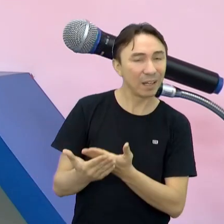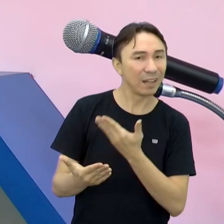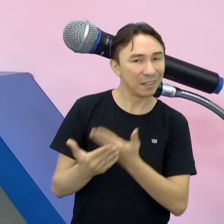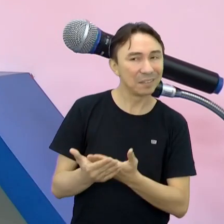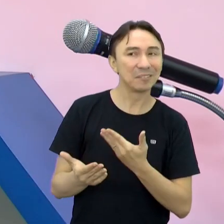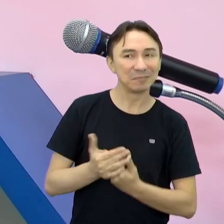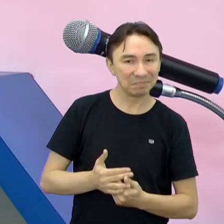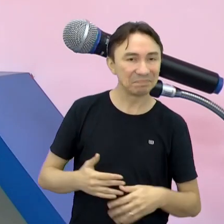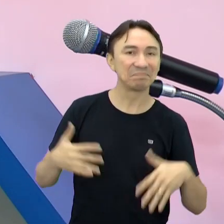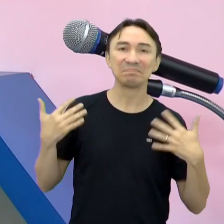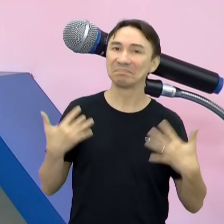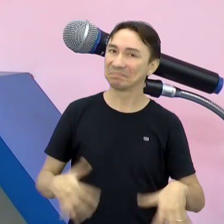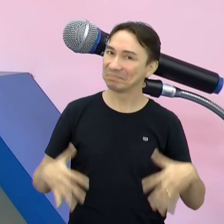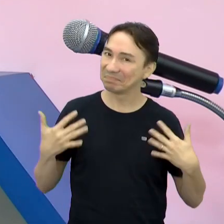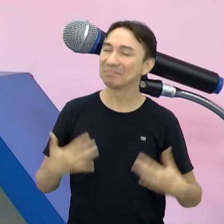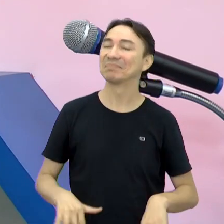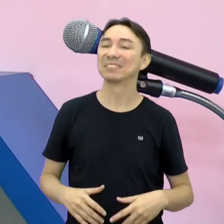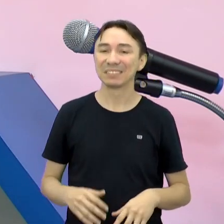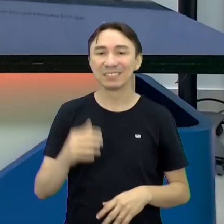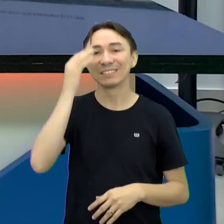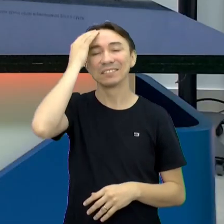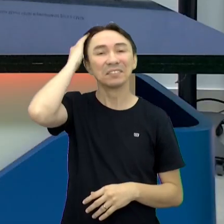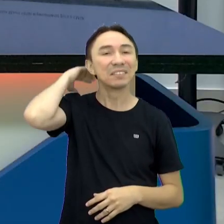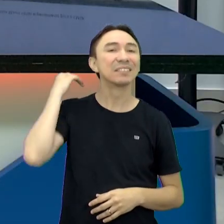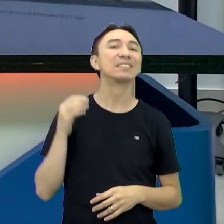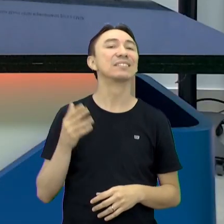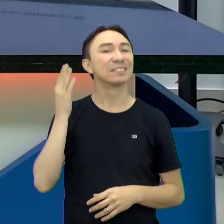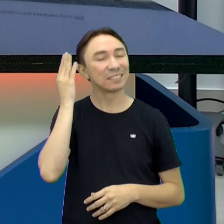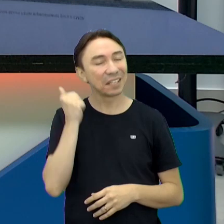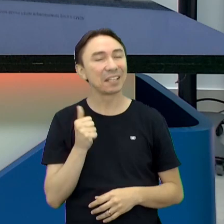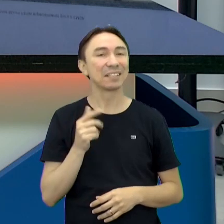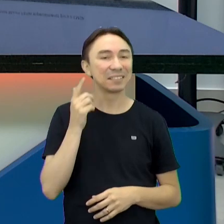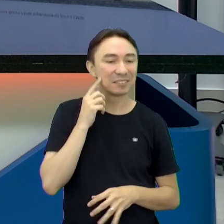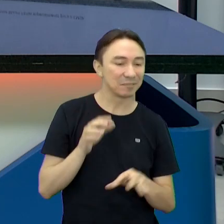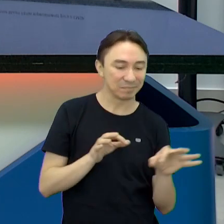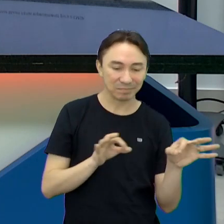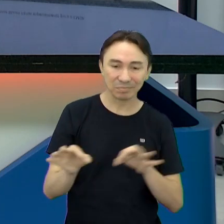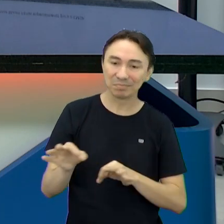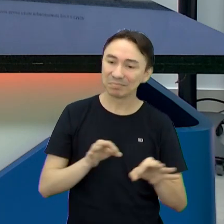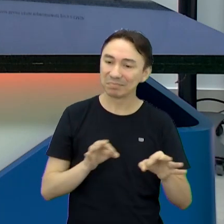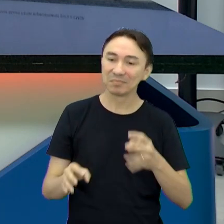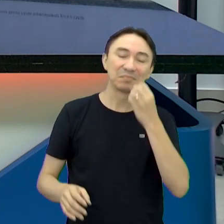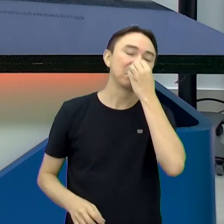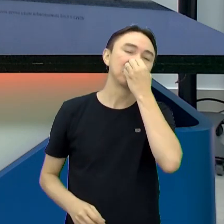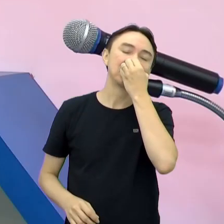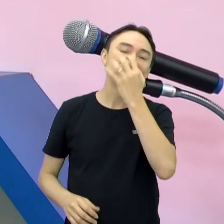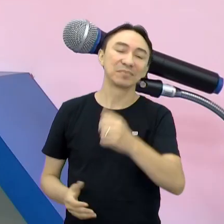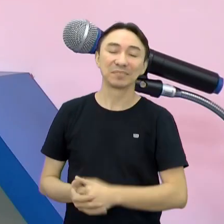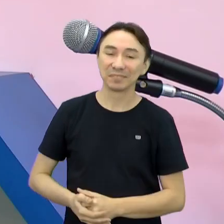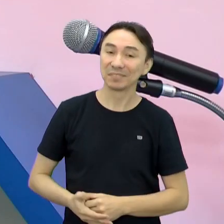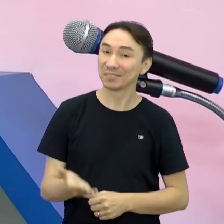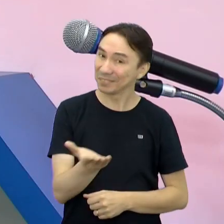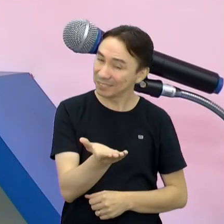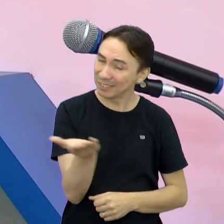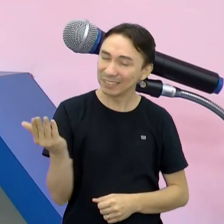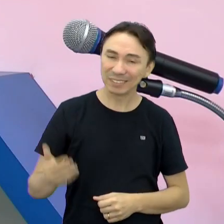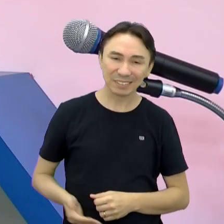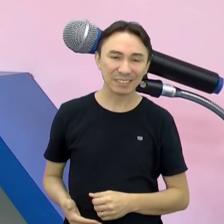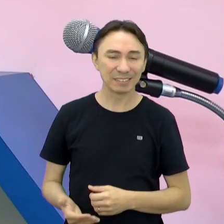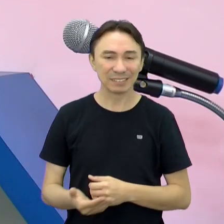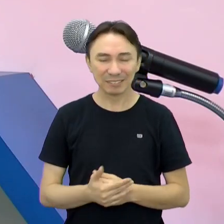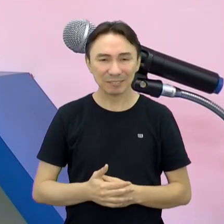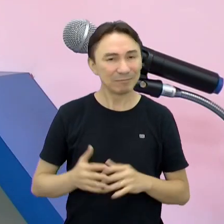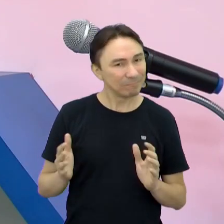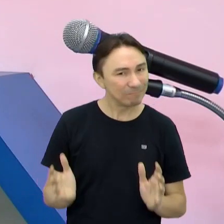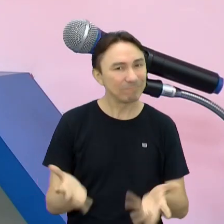está preparando materiais muito bons Então assim... surpresa pra eles É surpresa Incentivo não vai faltar aí pra vocês Terem